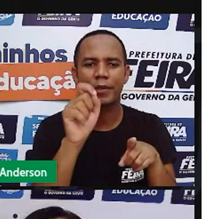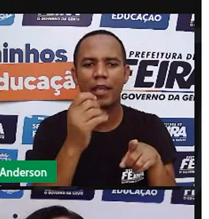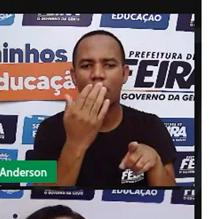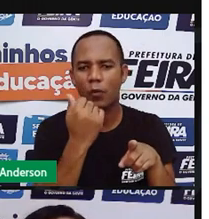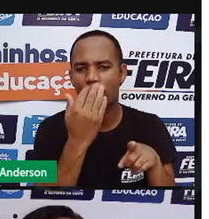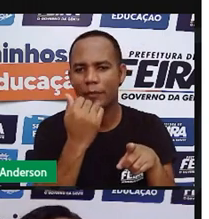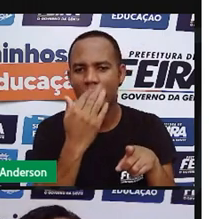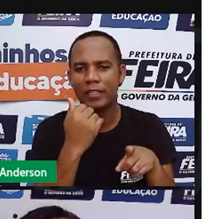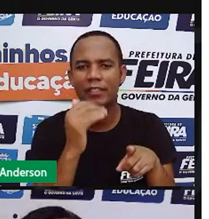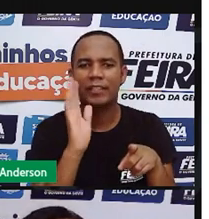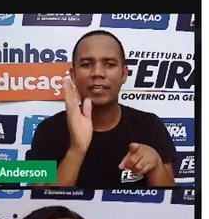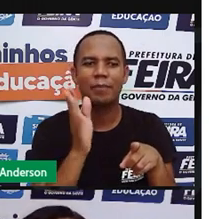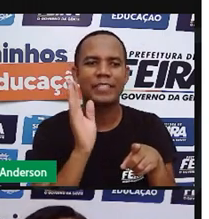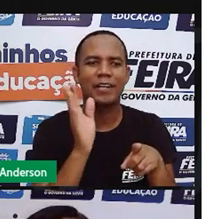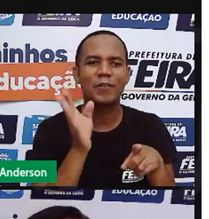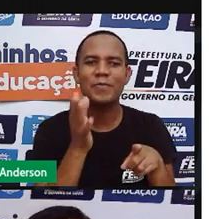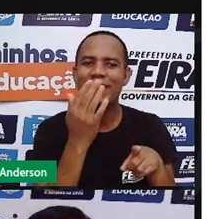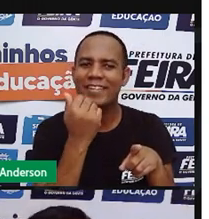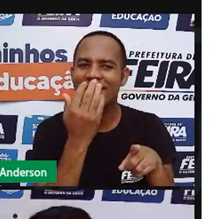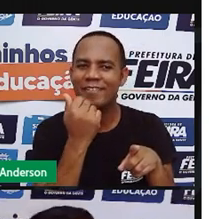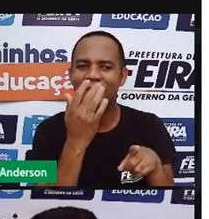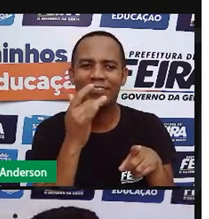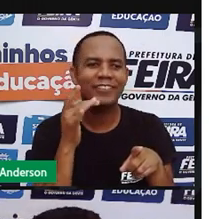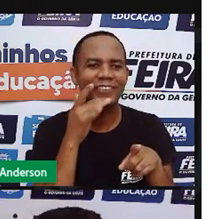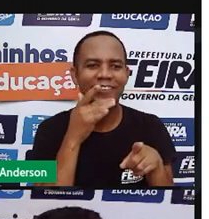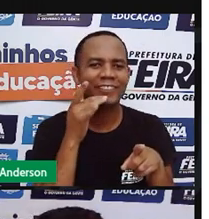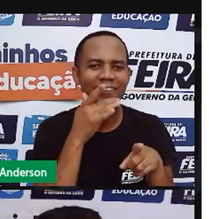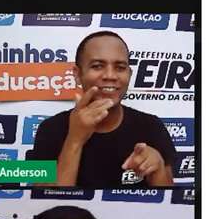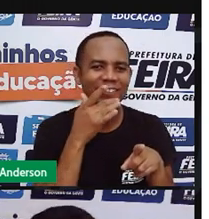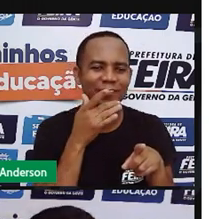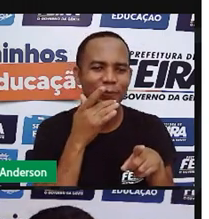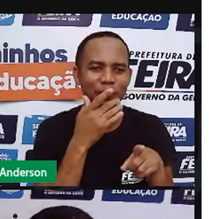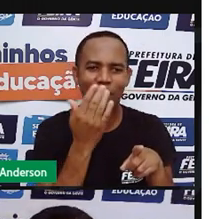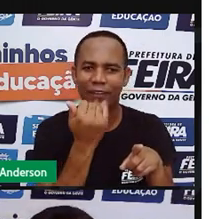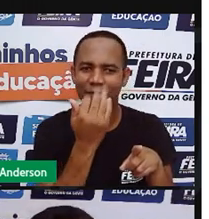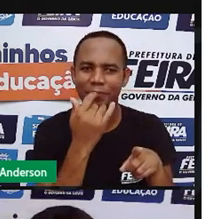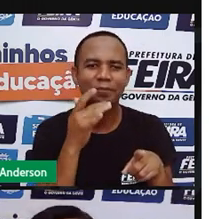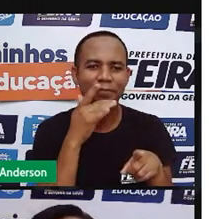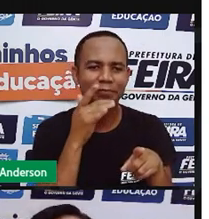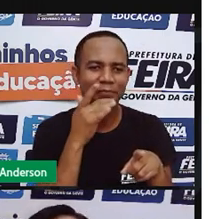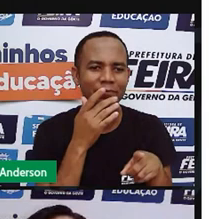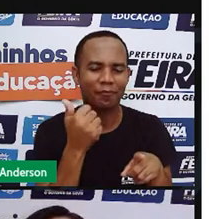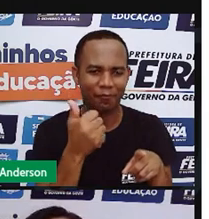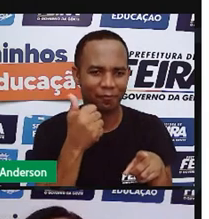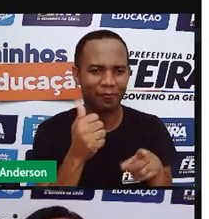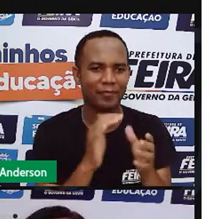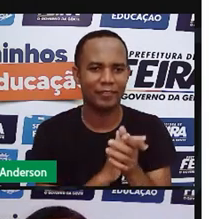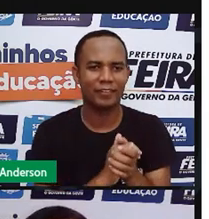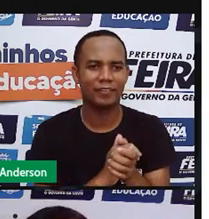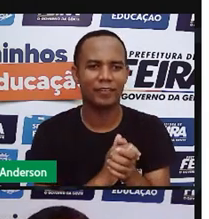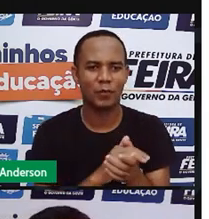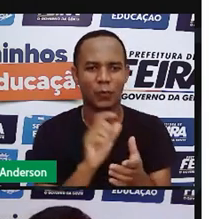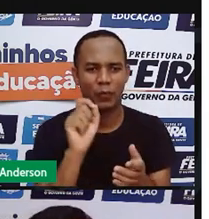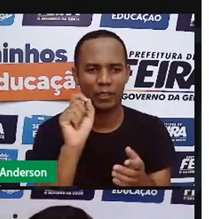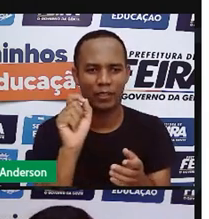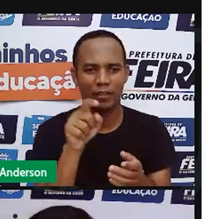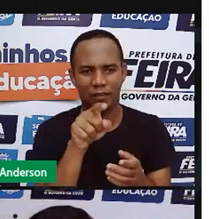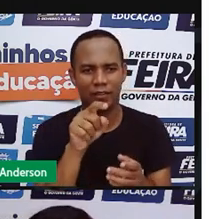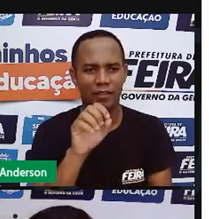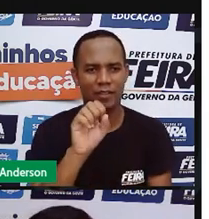de pele e carne. Aí, eu já comi. E sericultura.